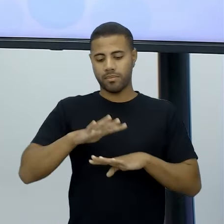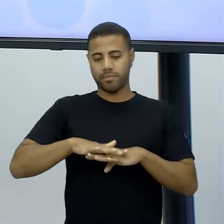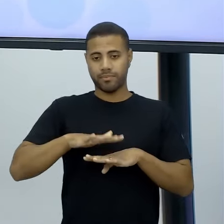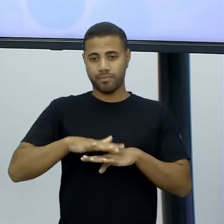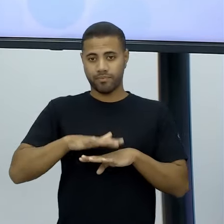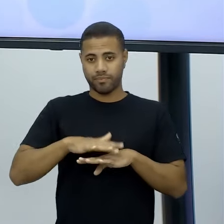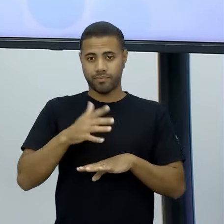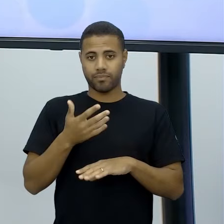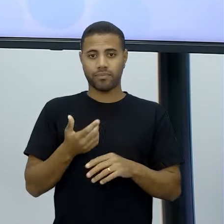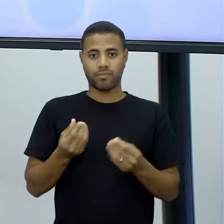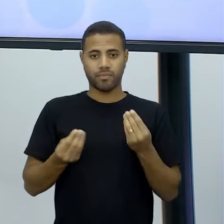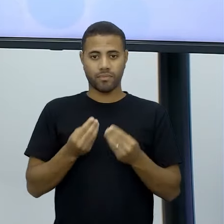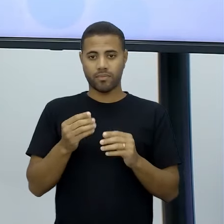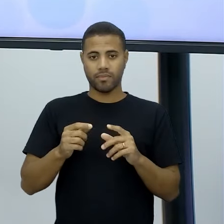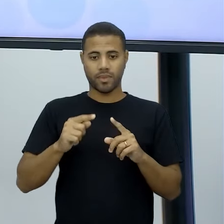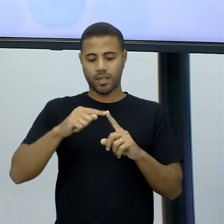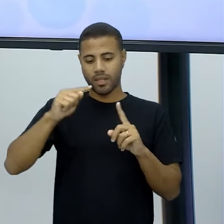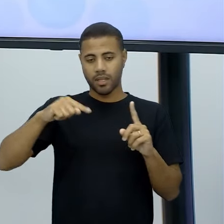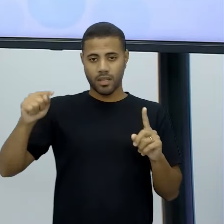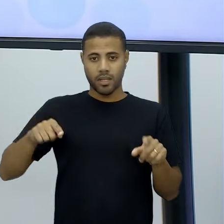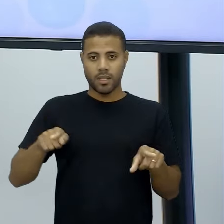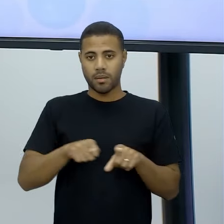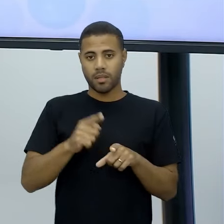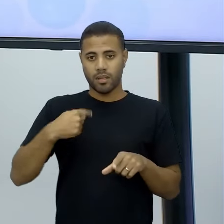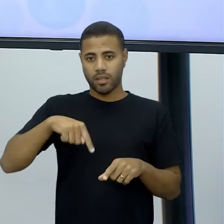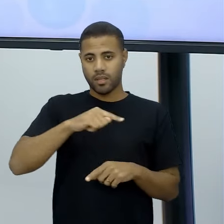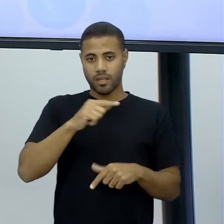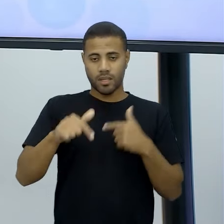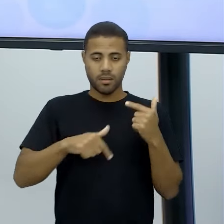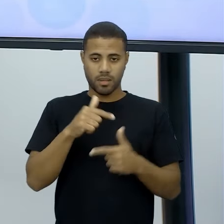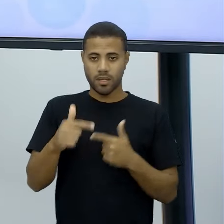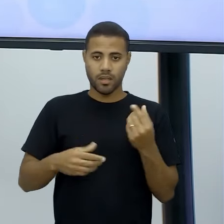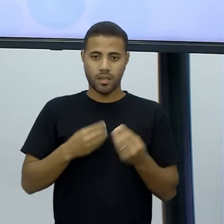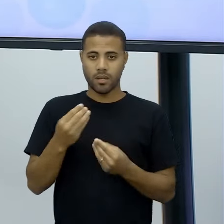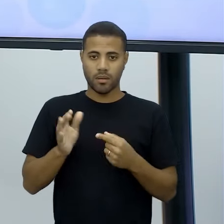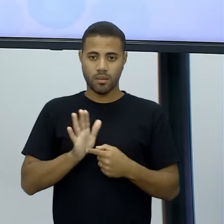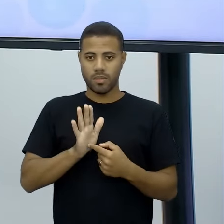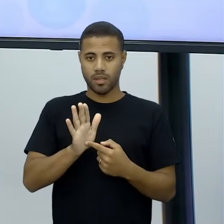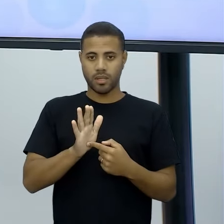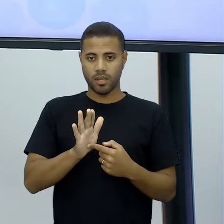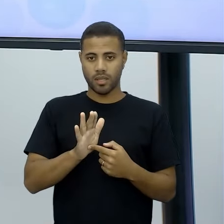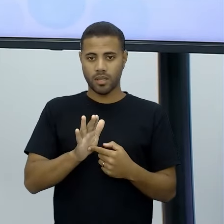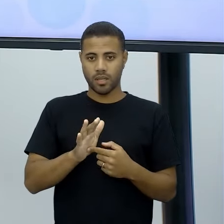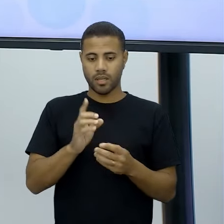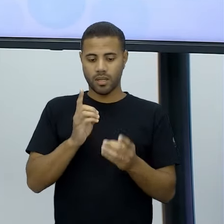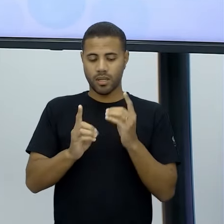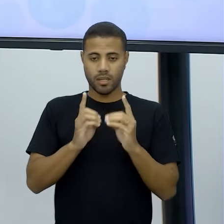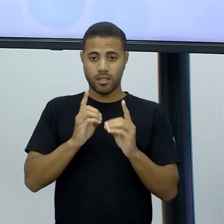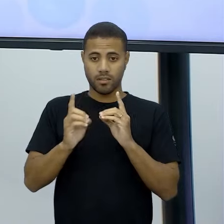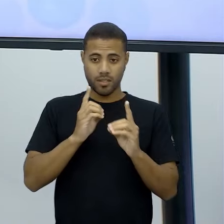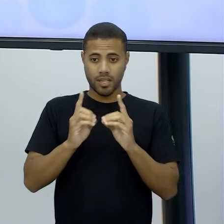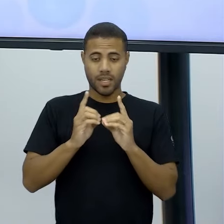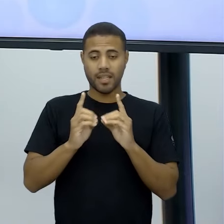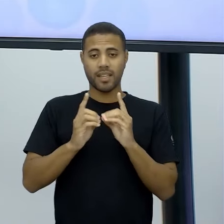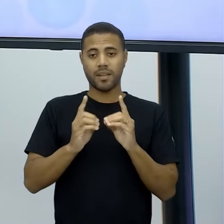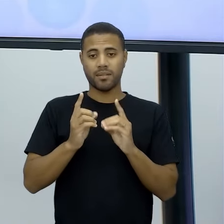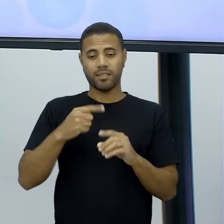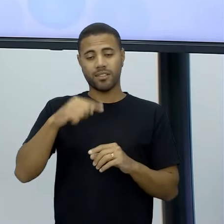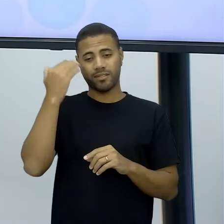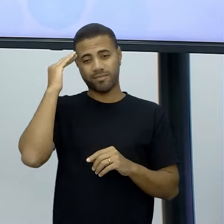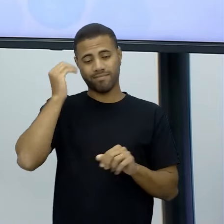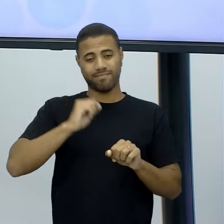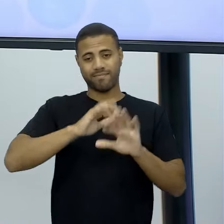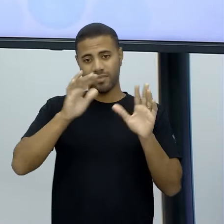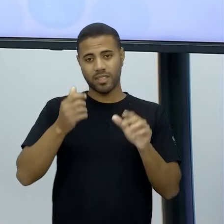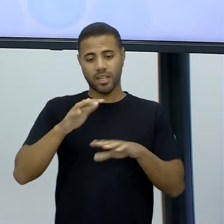associado aí à estatística, mas a gente vai trabalhar e vai mostrar para vocês qual que é a dinâmica toda, vocês vão compreender bem, bem legal. Deixo uma